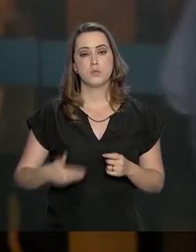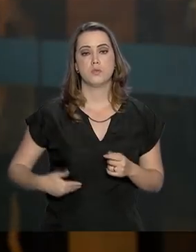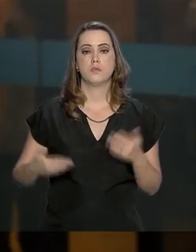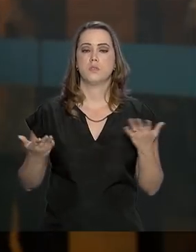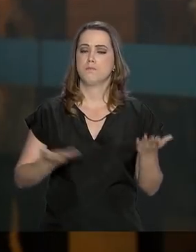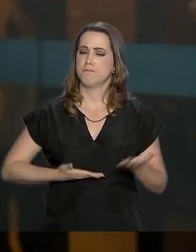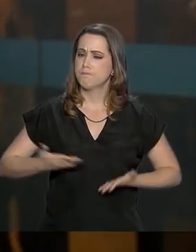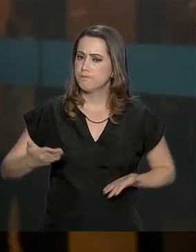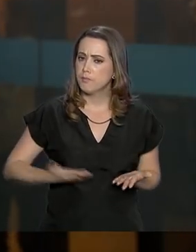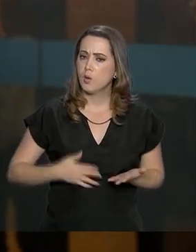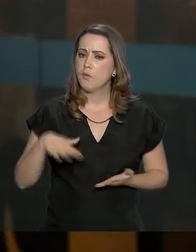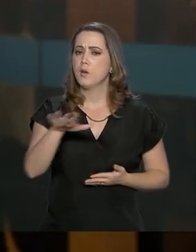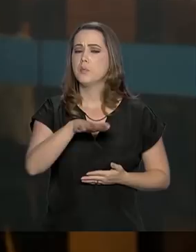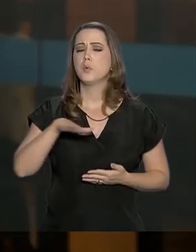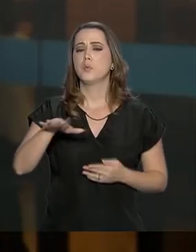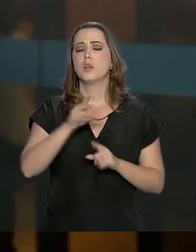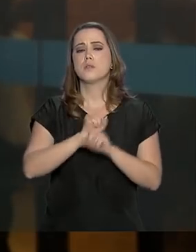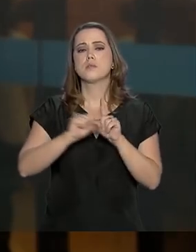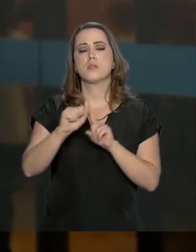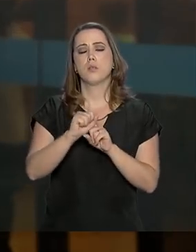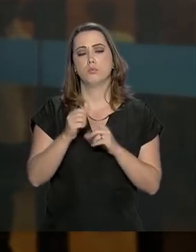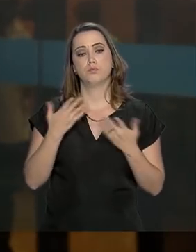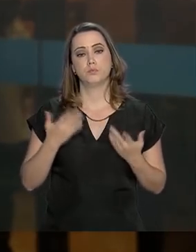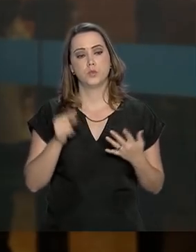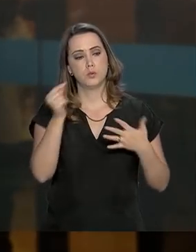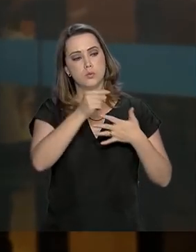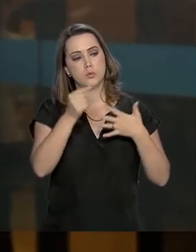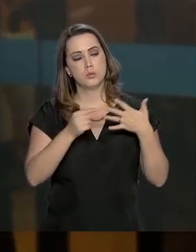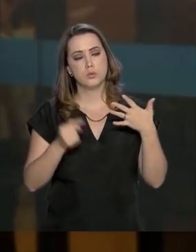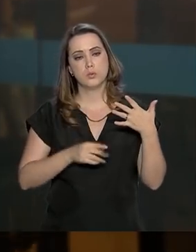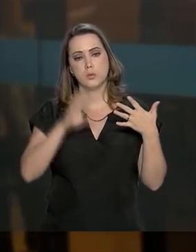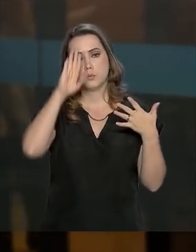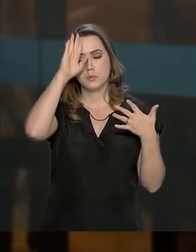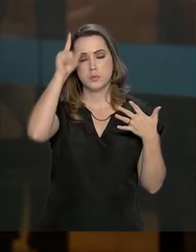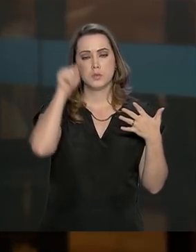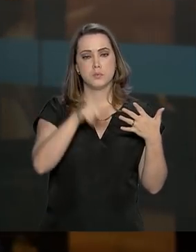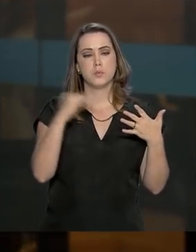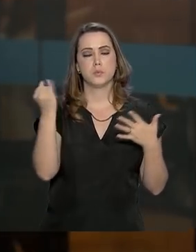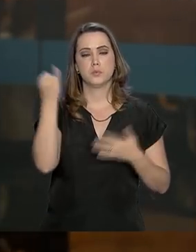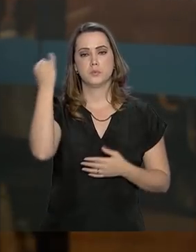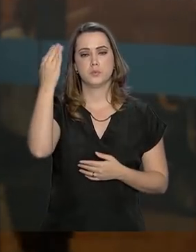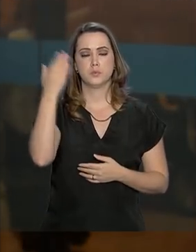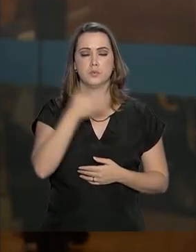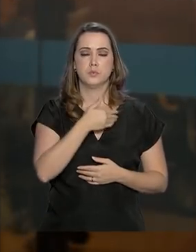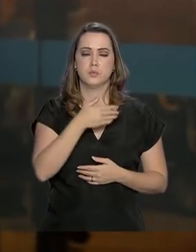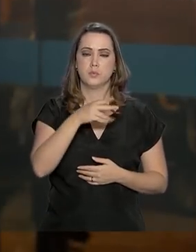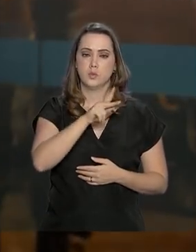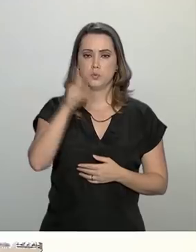da presidência destacou os principais pontos que são considerados prioritários pelo presidente.